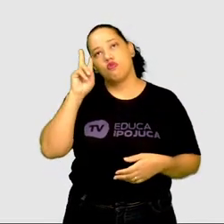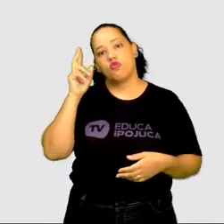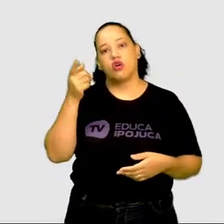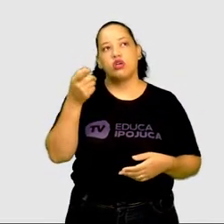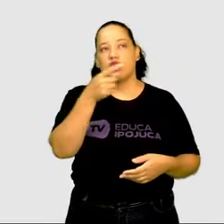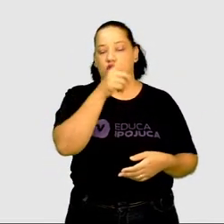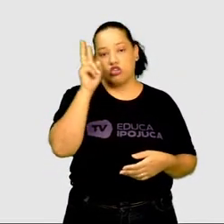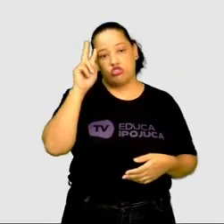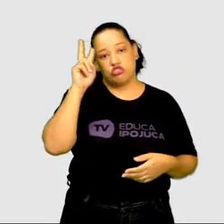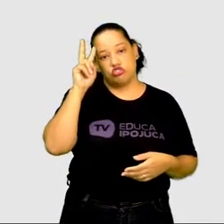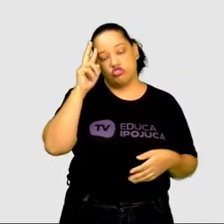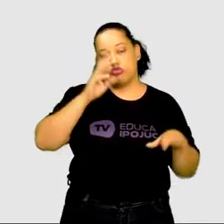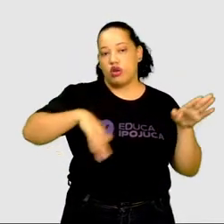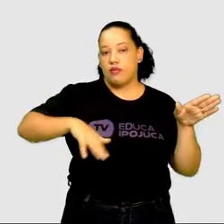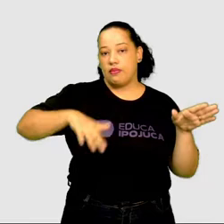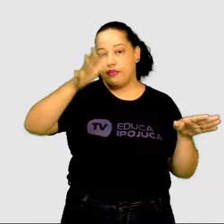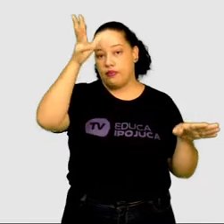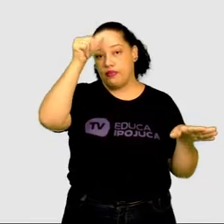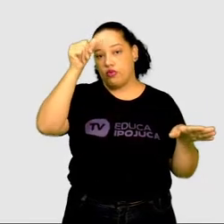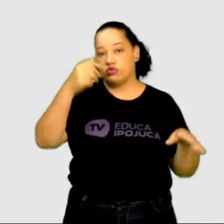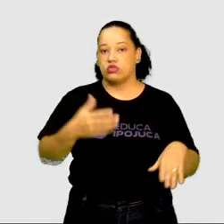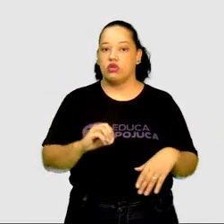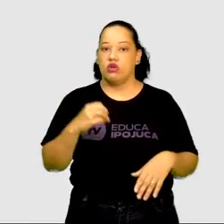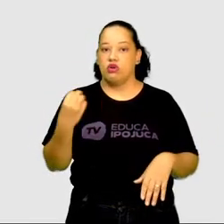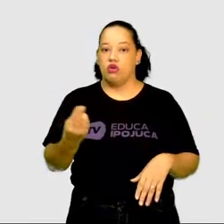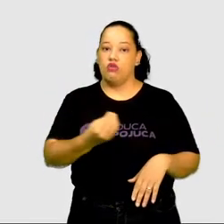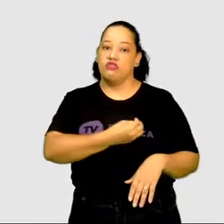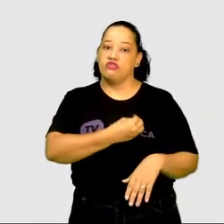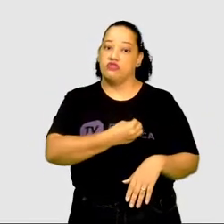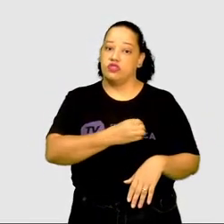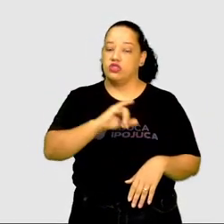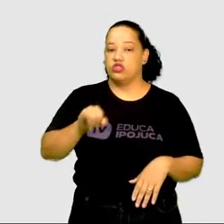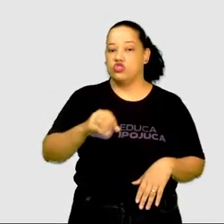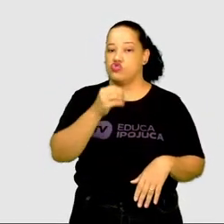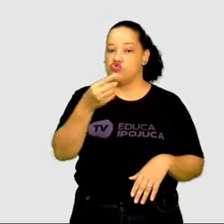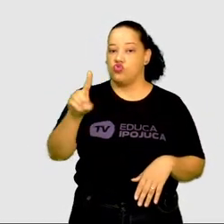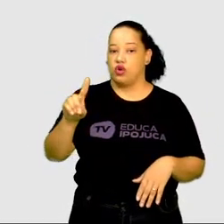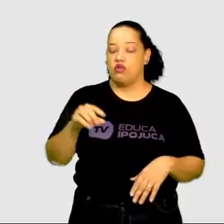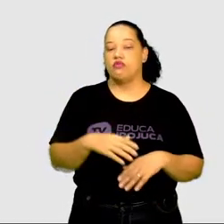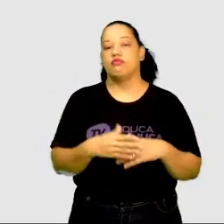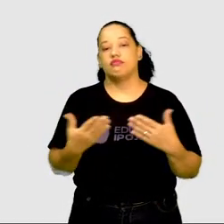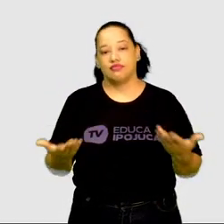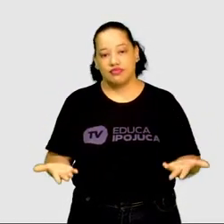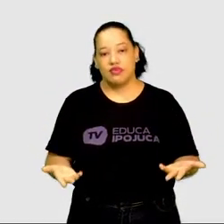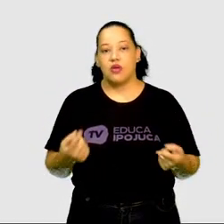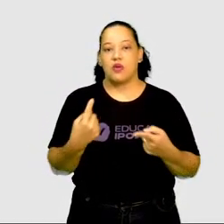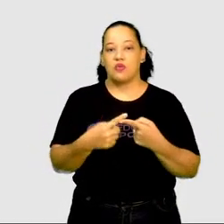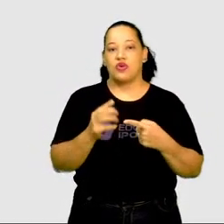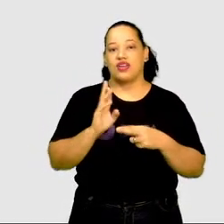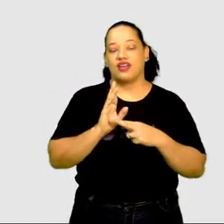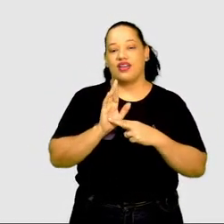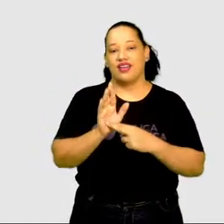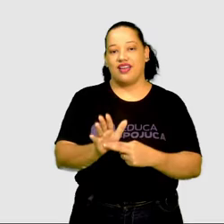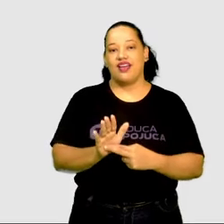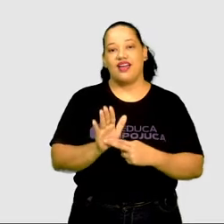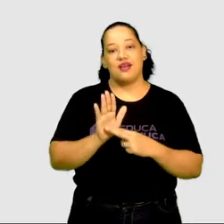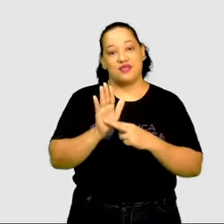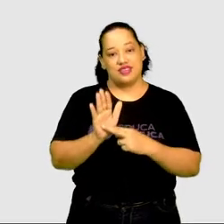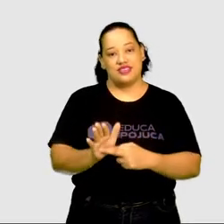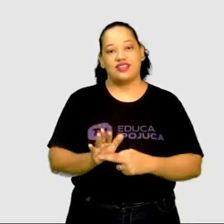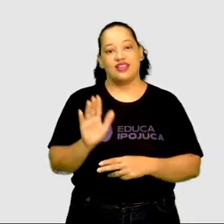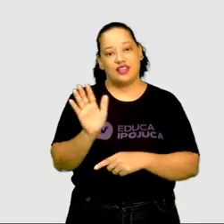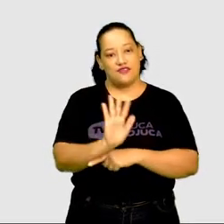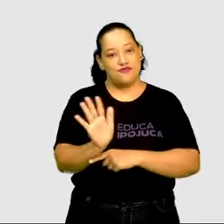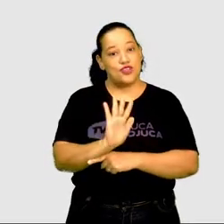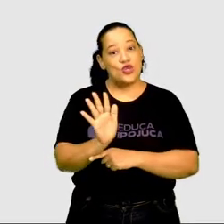Galinhas? Foi o Cordel sobre a vida de João Grilo? Né? Porque representando lá o álcool da compadecida,